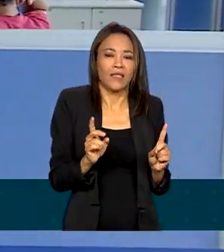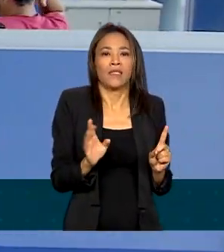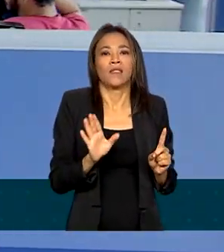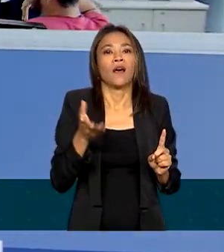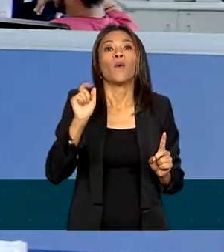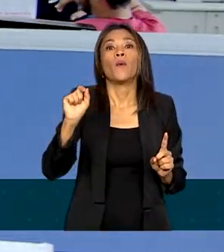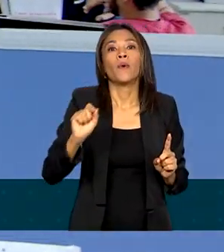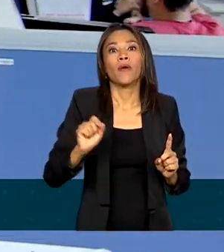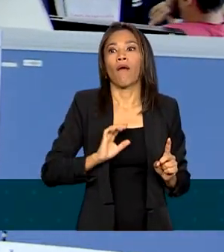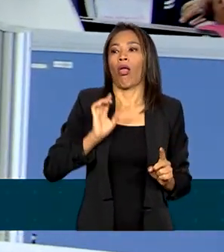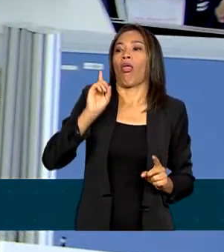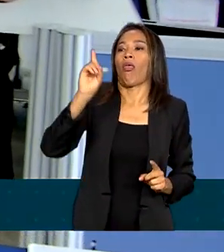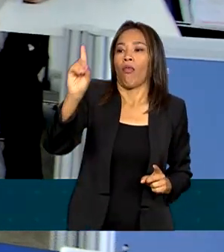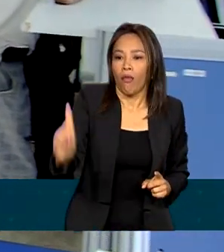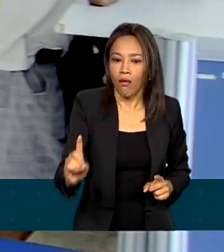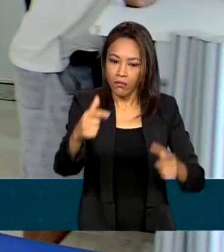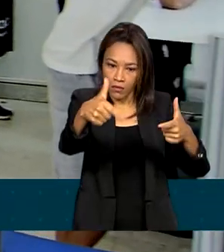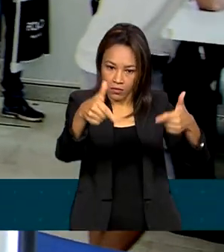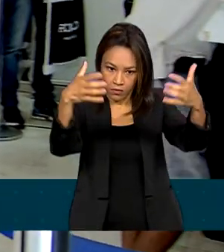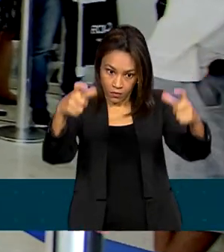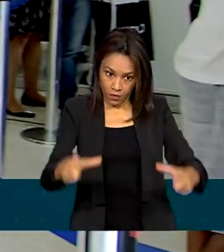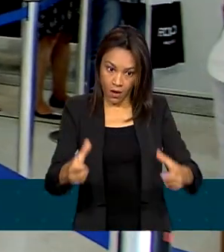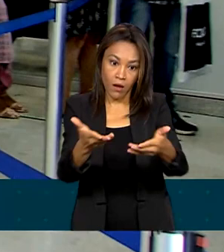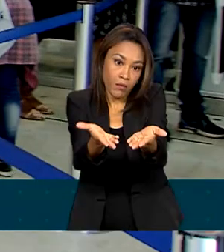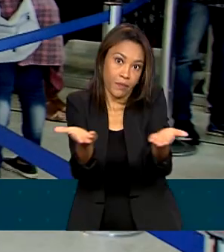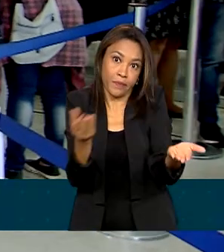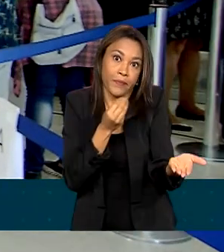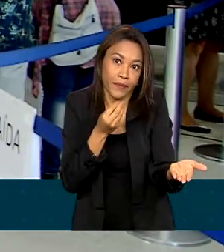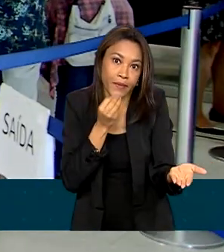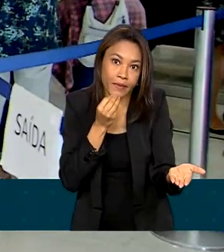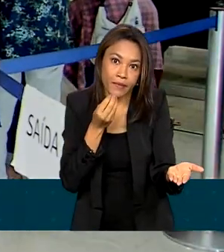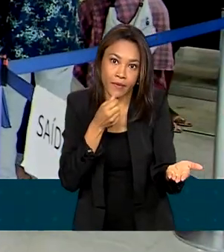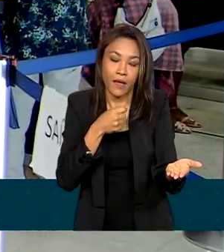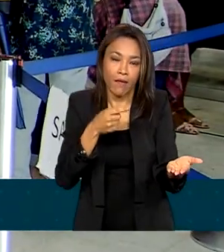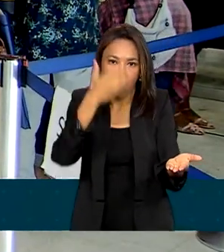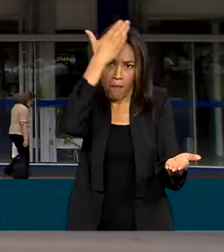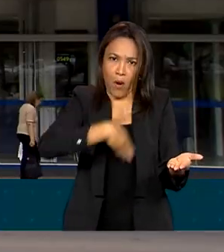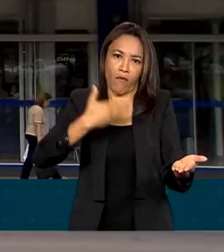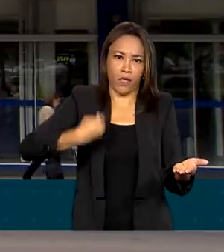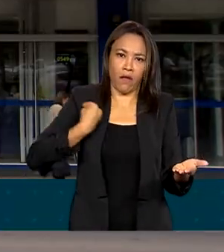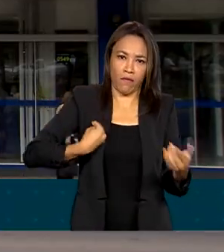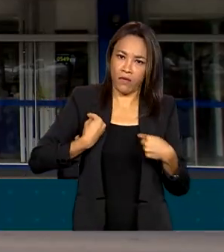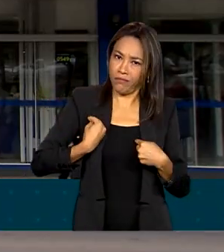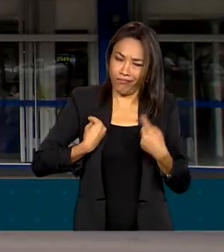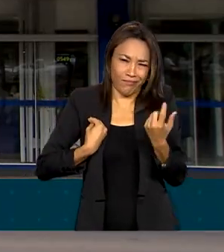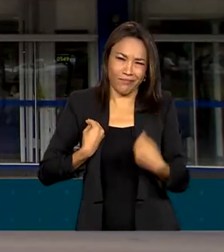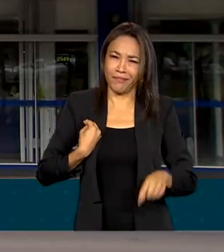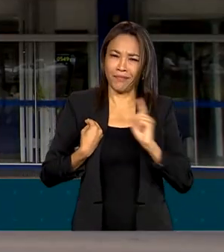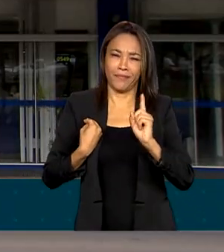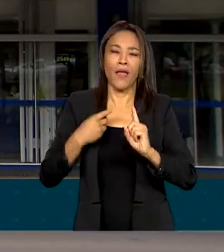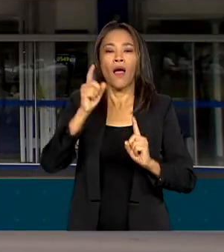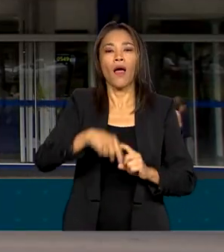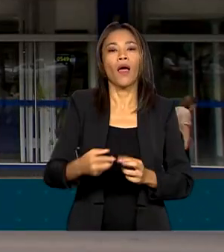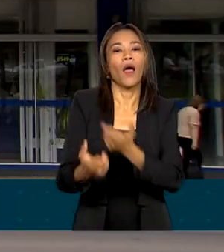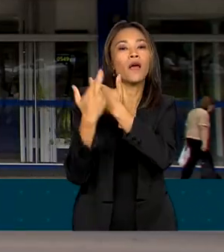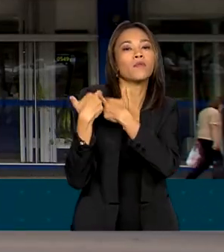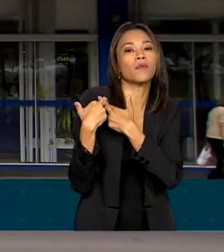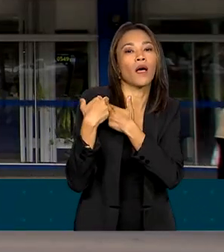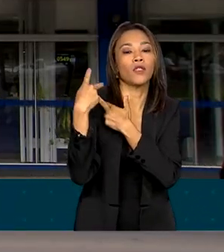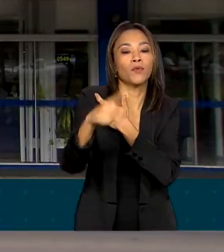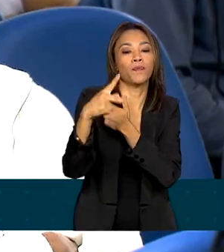precisa mais se deslocar a uma agência bancária, por exemplo, para fazer a prova de vida. A obrigação agora é do próprio